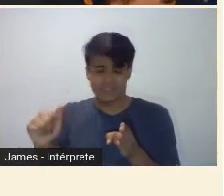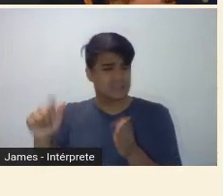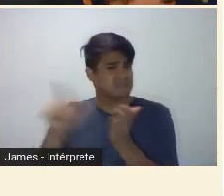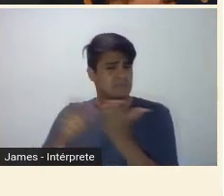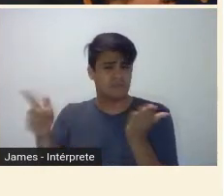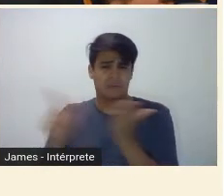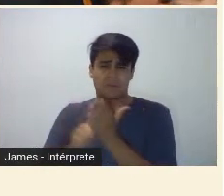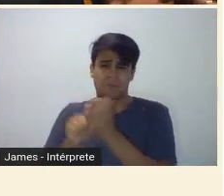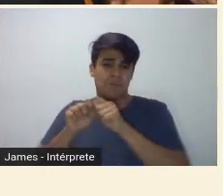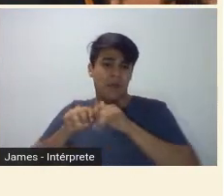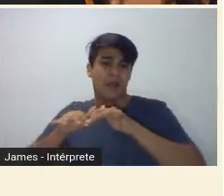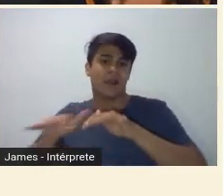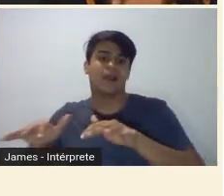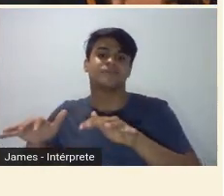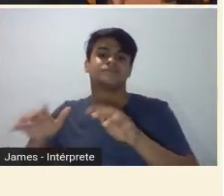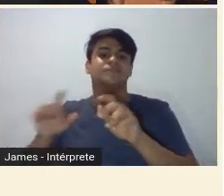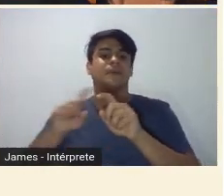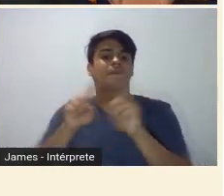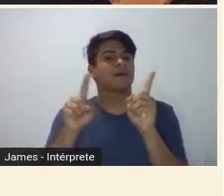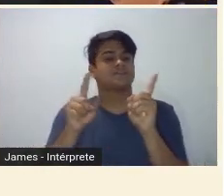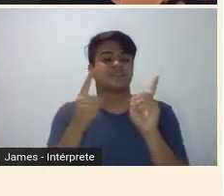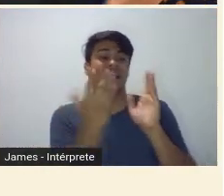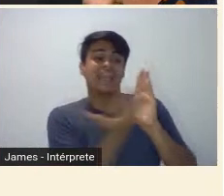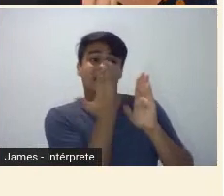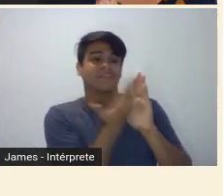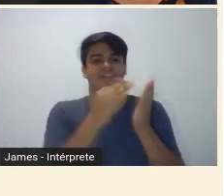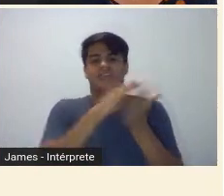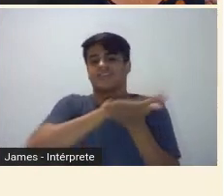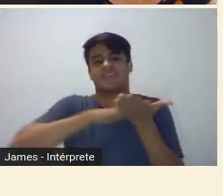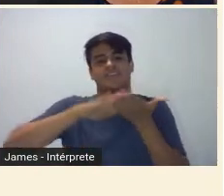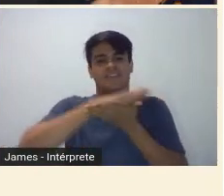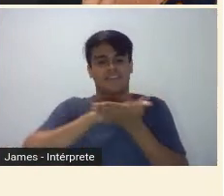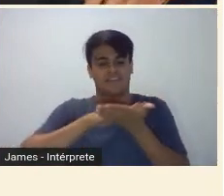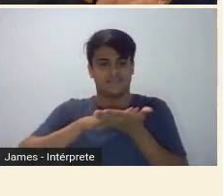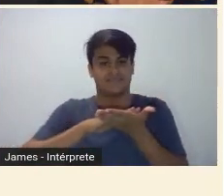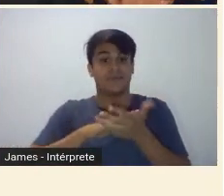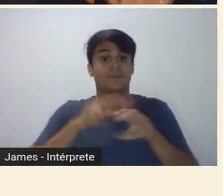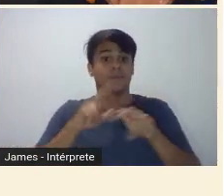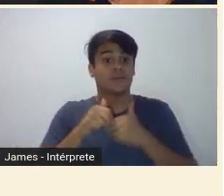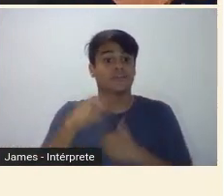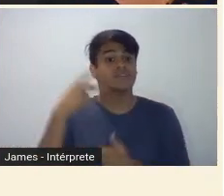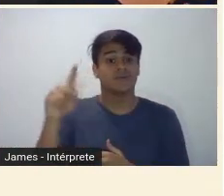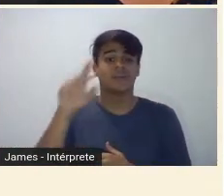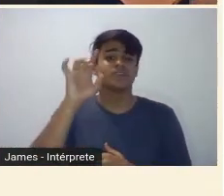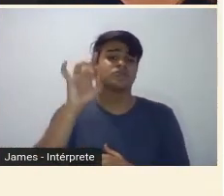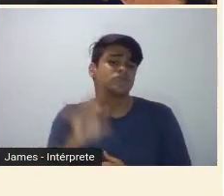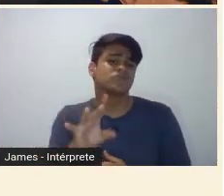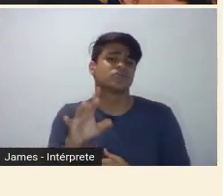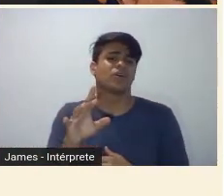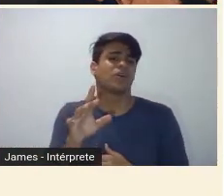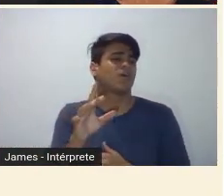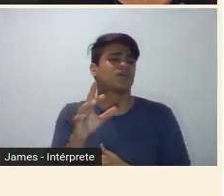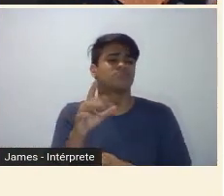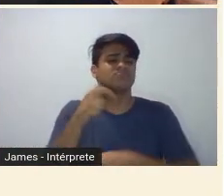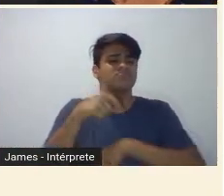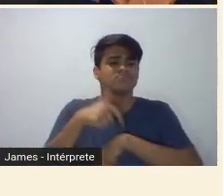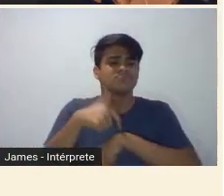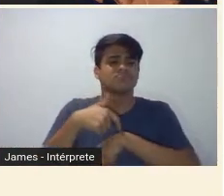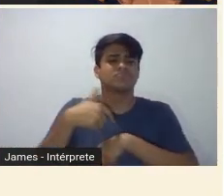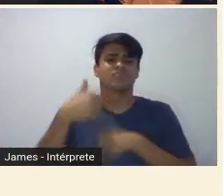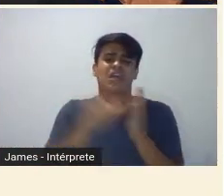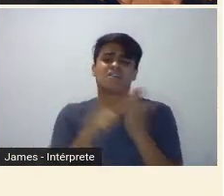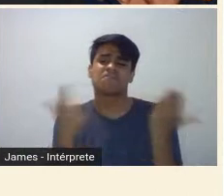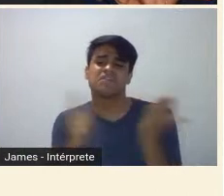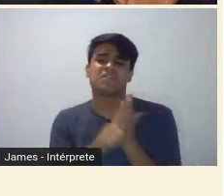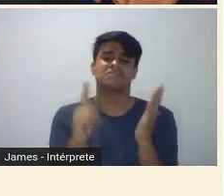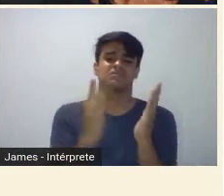mas ele não chegou a publicar nenhum livro. Então, a sua obra é toda de publicação esparsa, publicação em jornais, em revistas